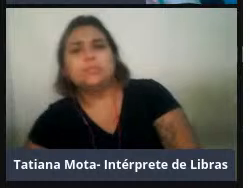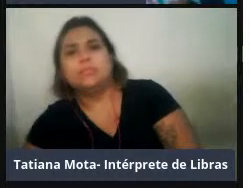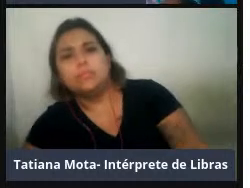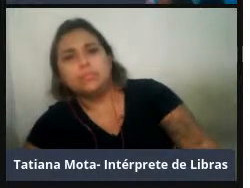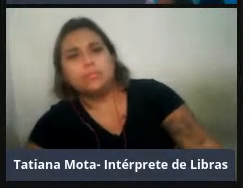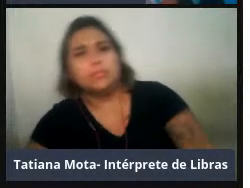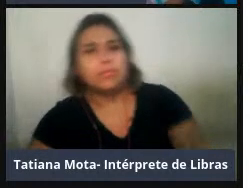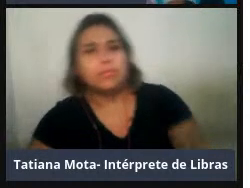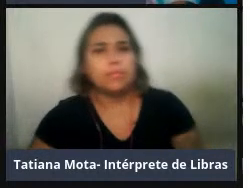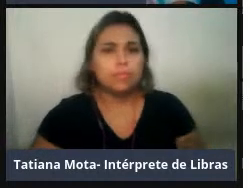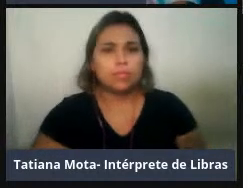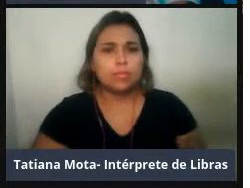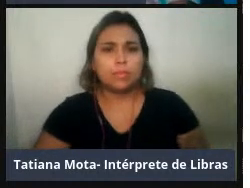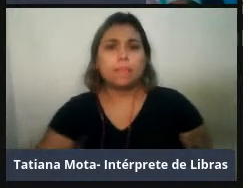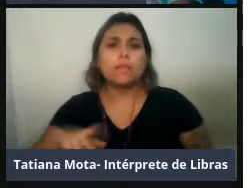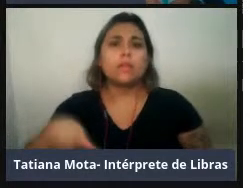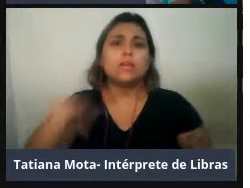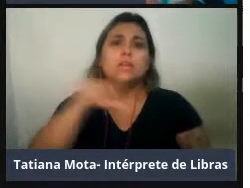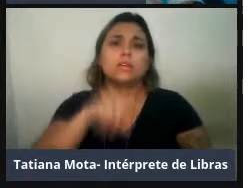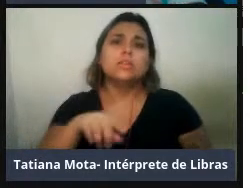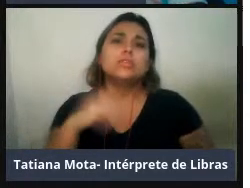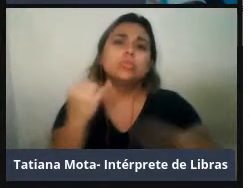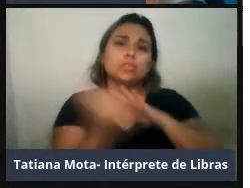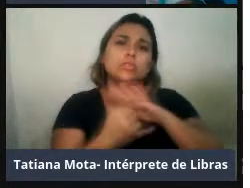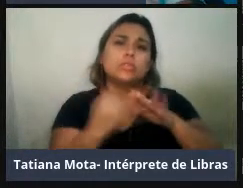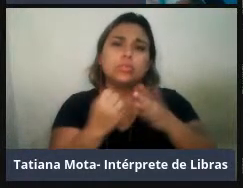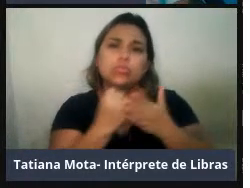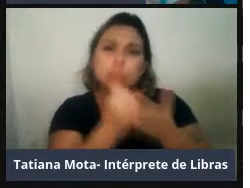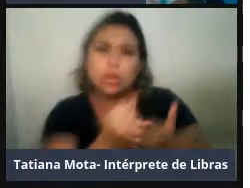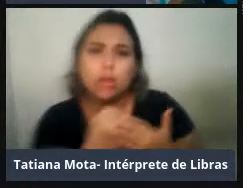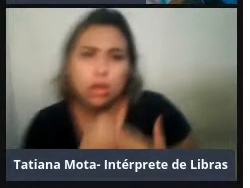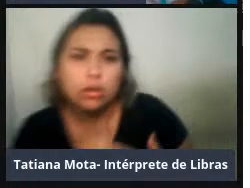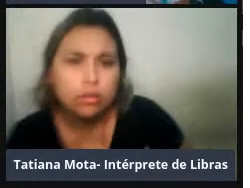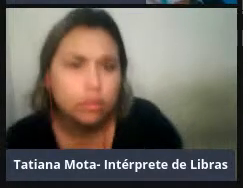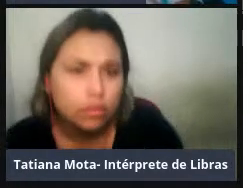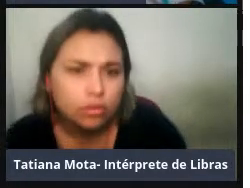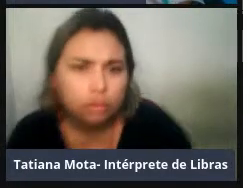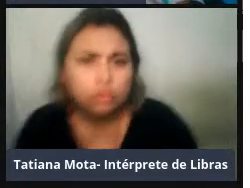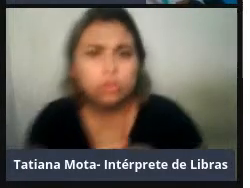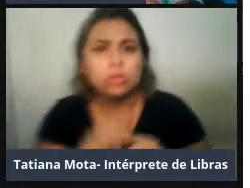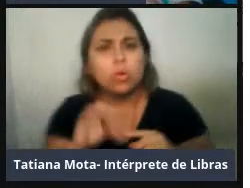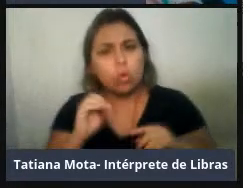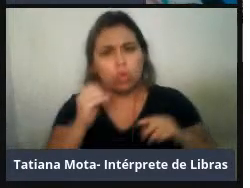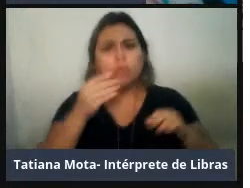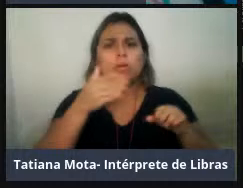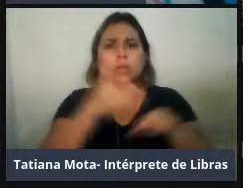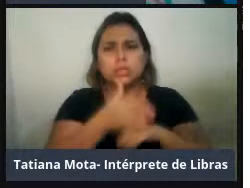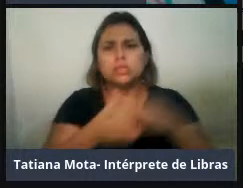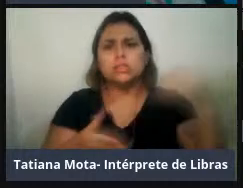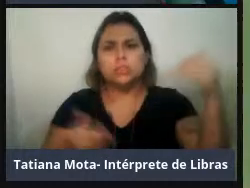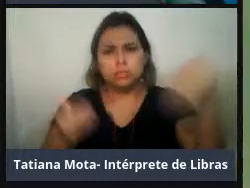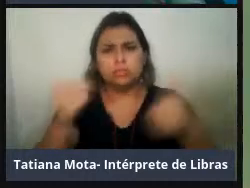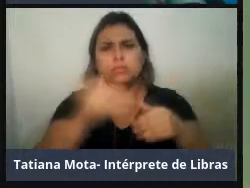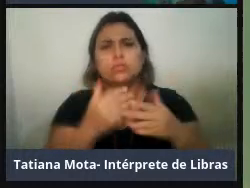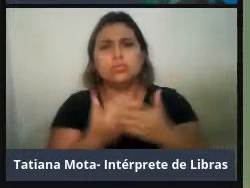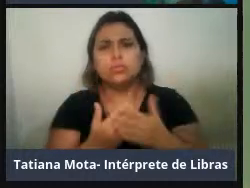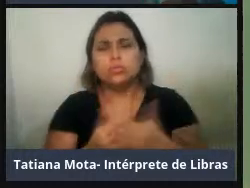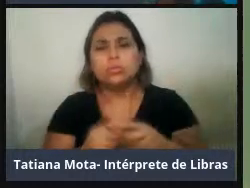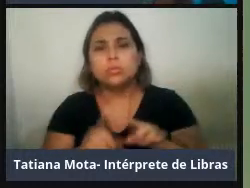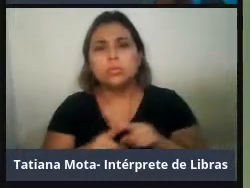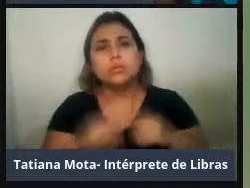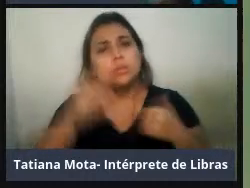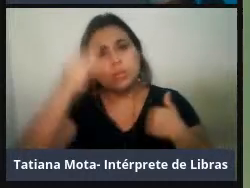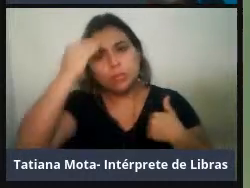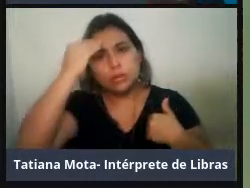Essas aqui foram as instituições que ou me financiaram ou a qual eu fiz parte durante esses estudos. E é